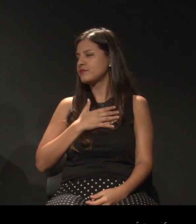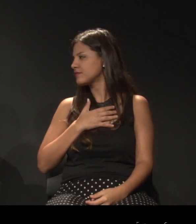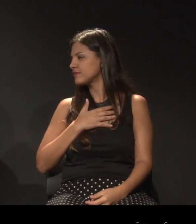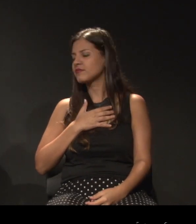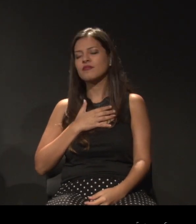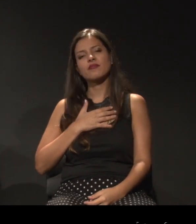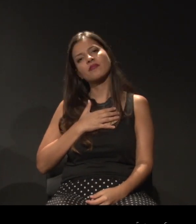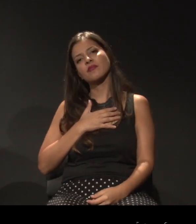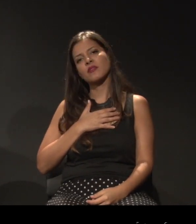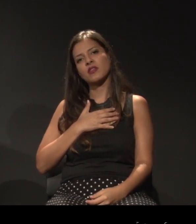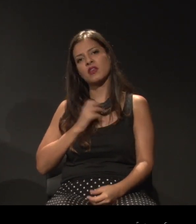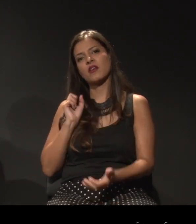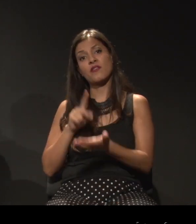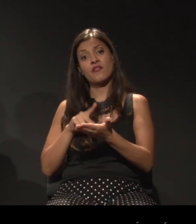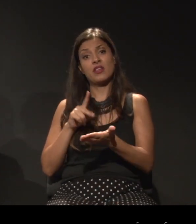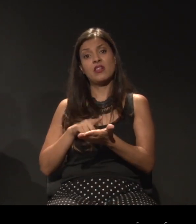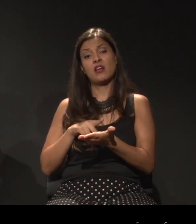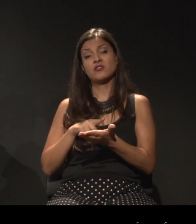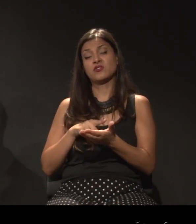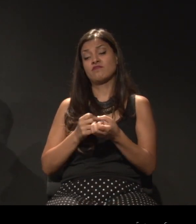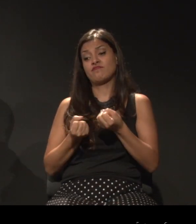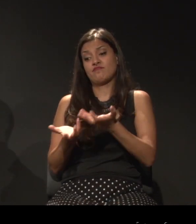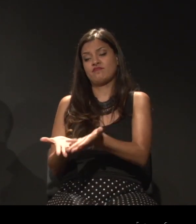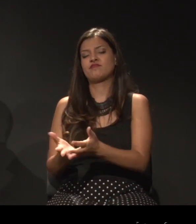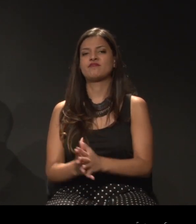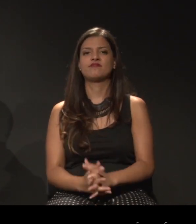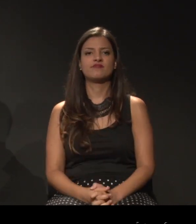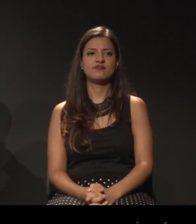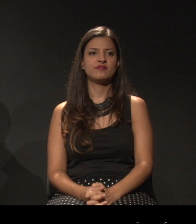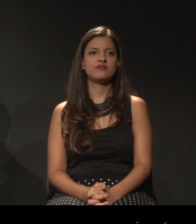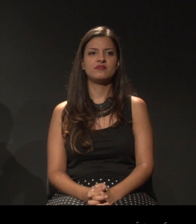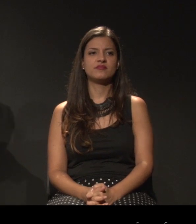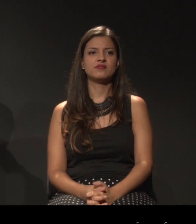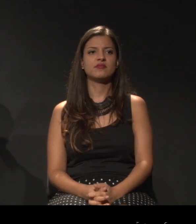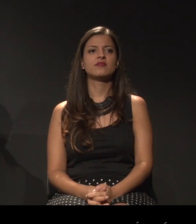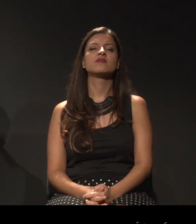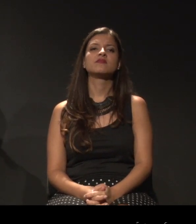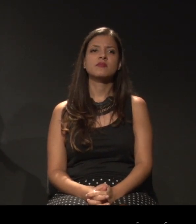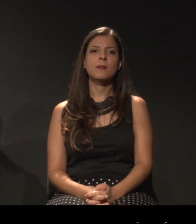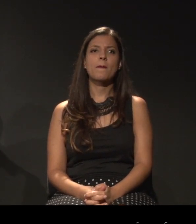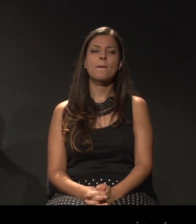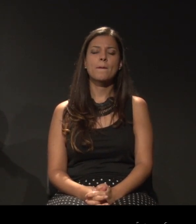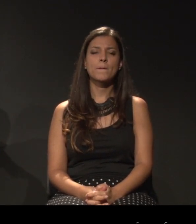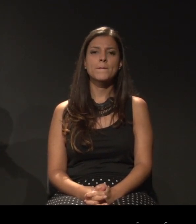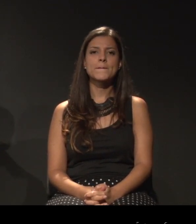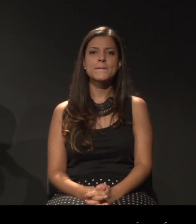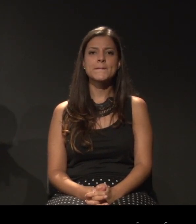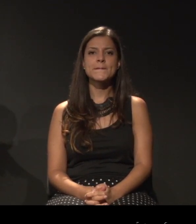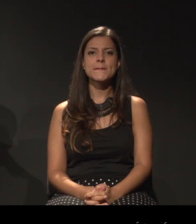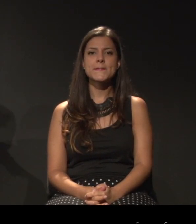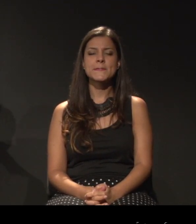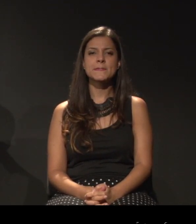com toda aquela verdade que está sendo posta ali. Então, todo esse processo, por exemplo,